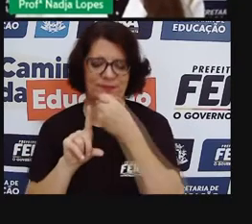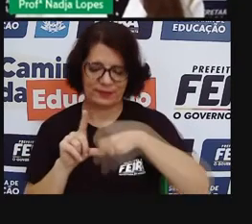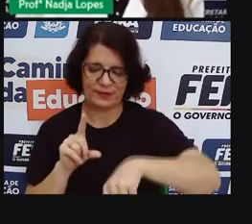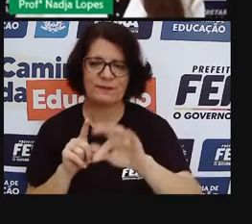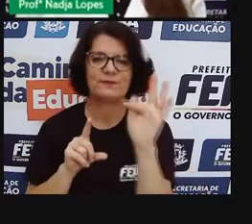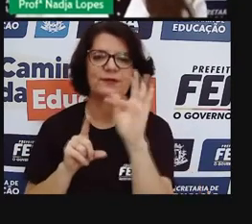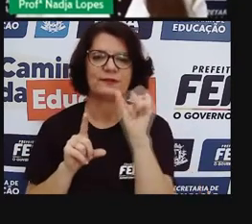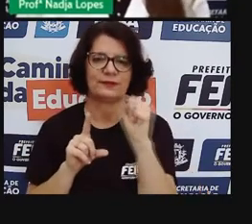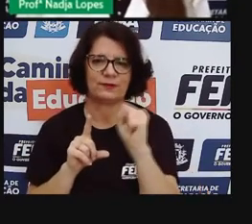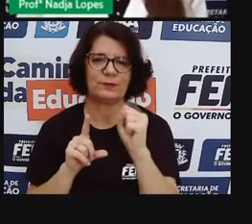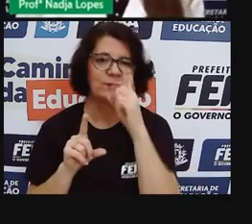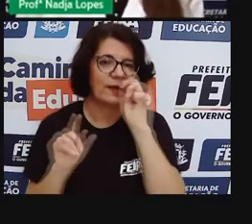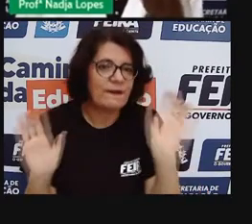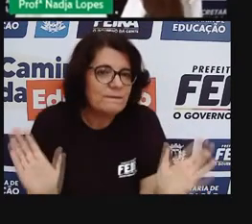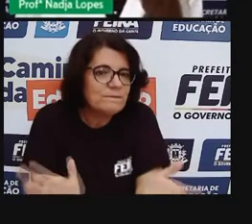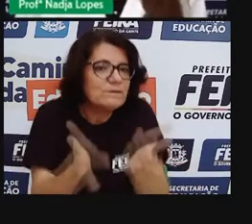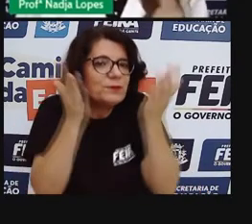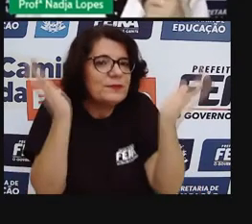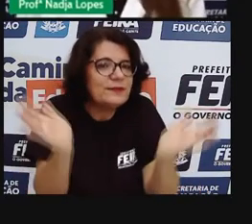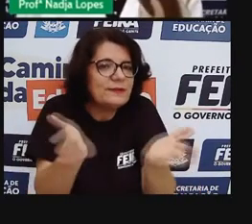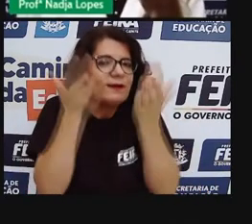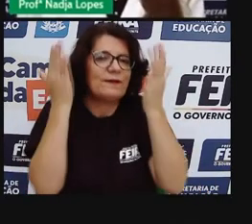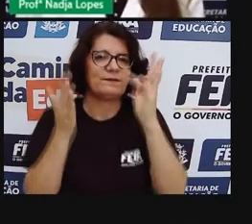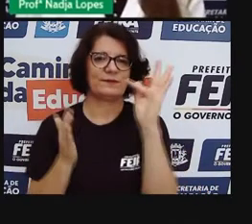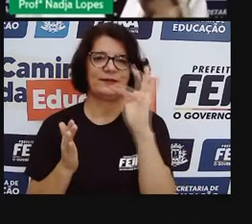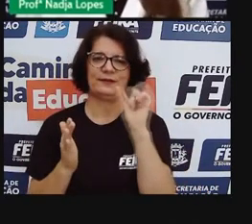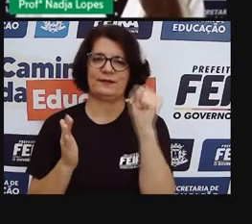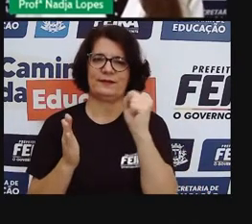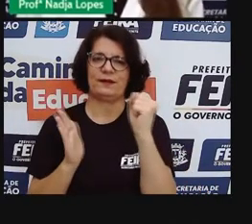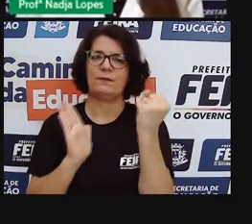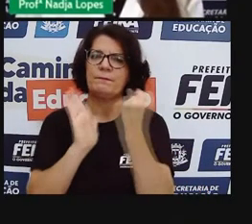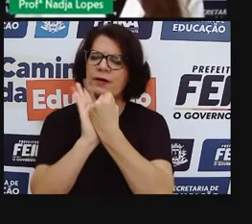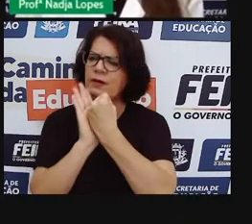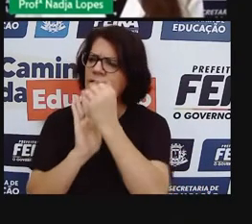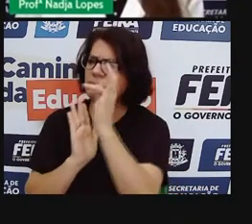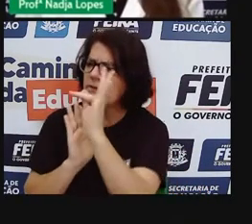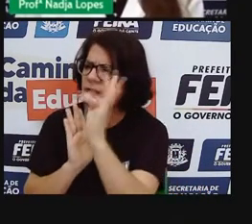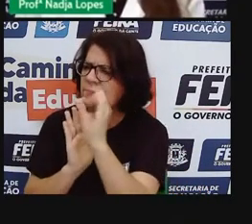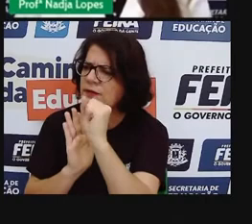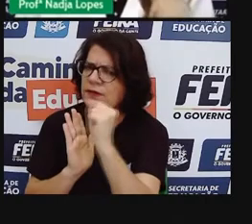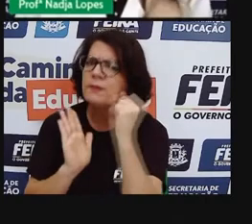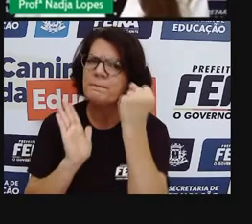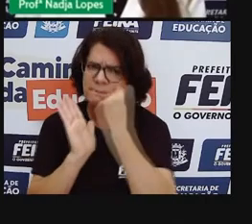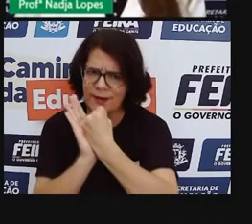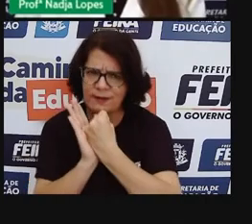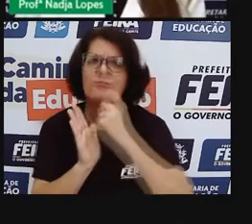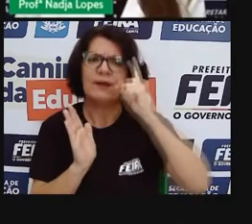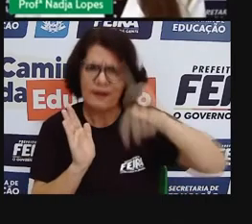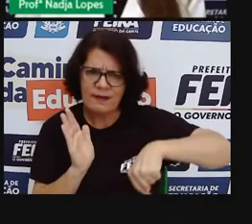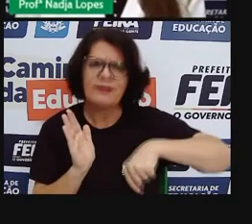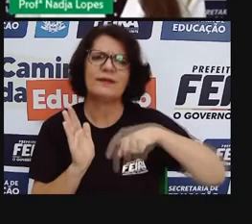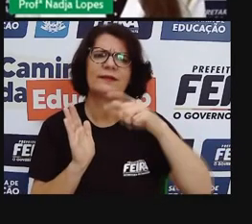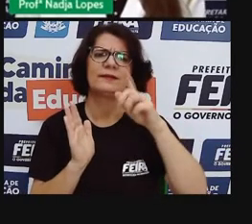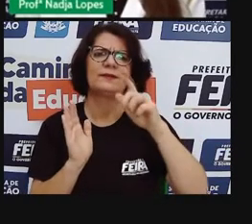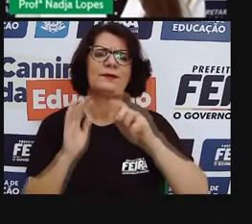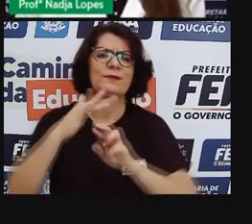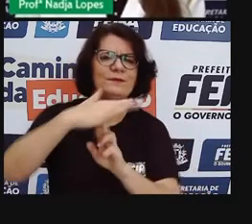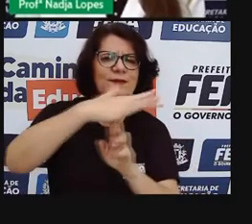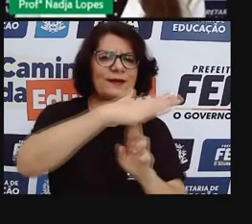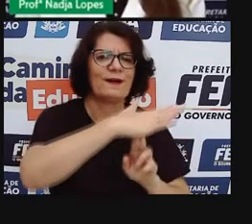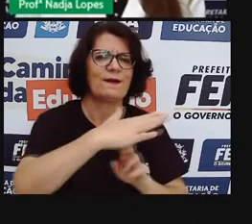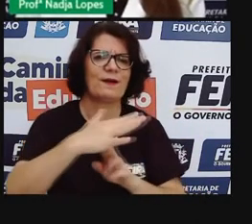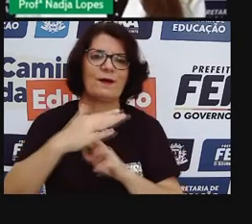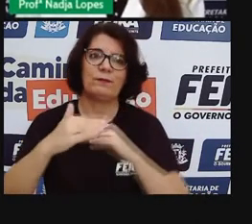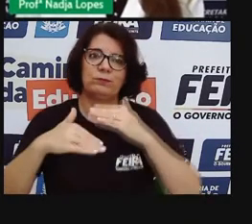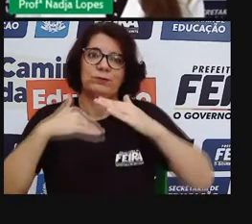Inclusive, influenciando o nome da nossa cidade. Quando eu contei a história, né, de Feira de Santana, a gente falou sobre isso. O